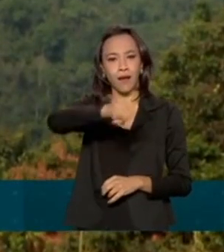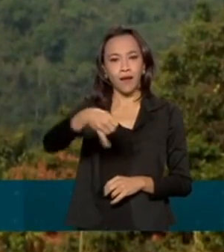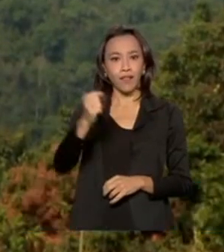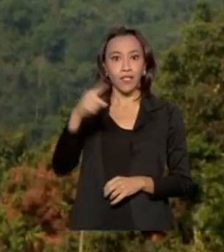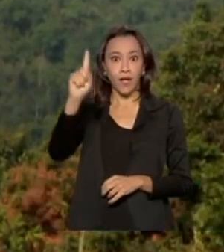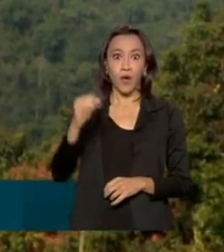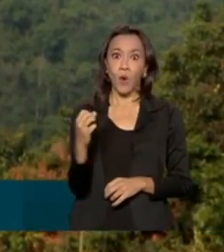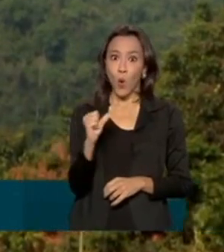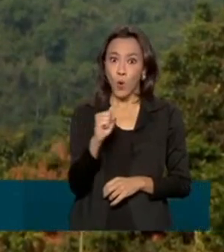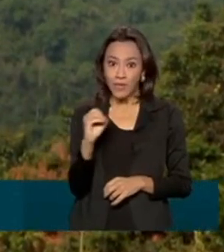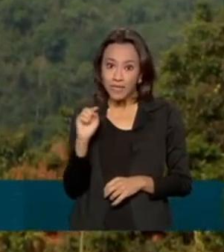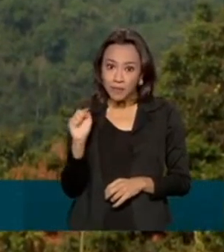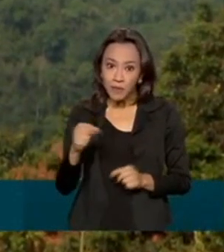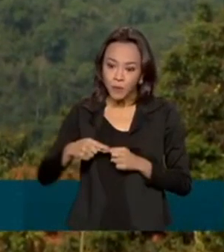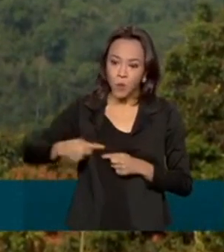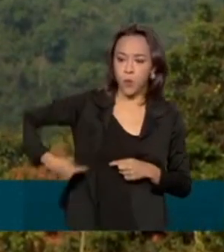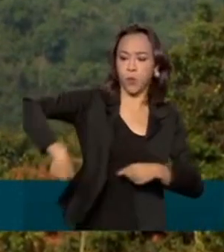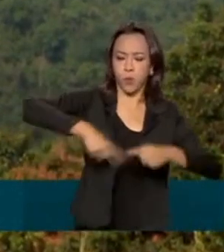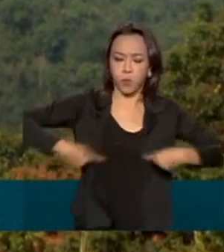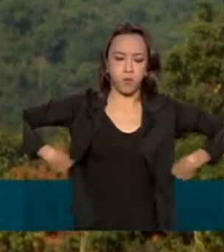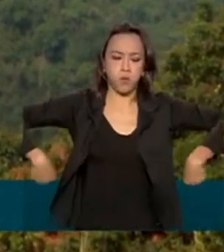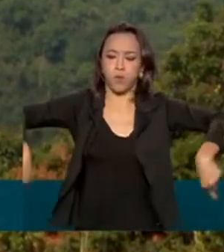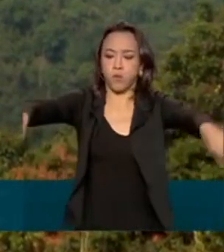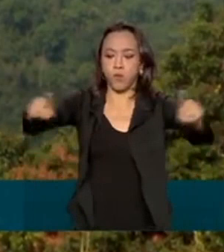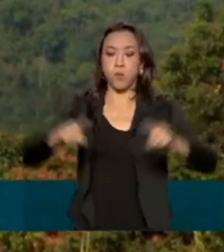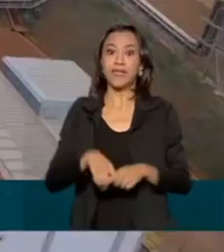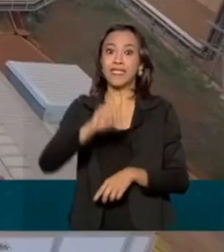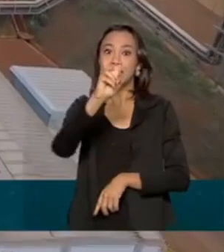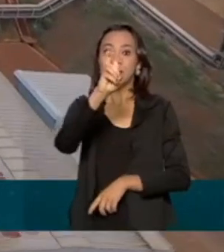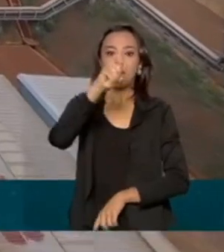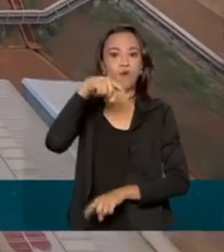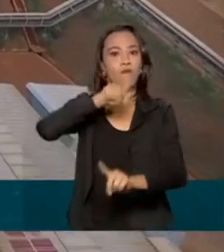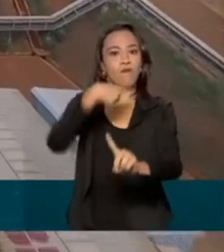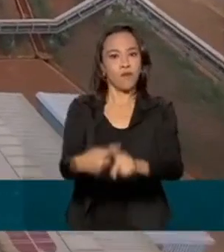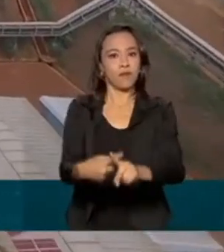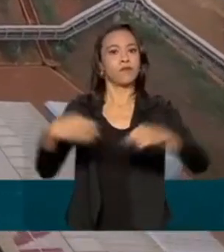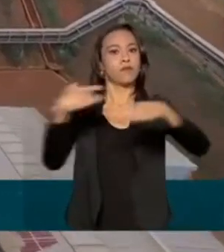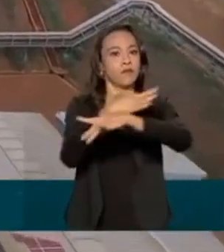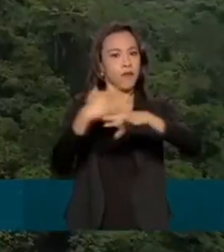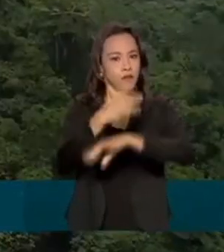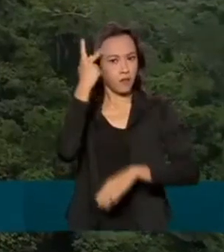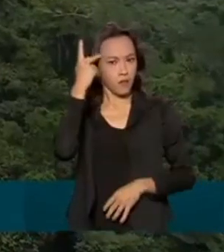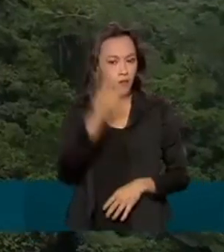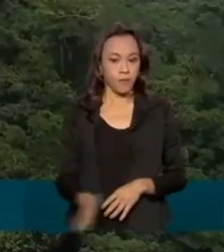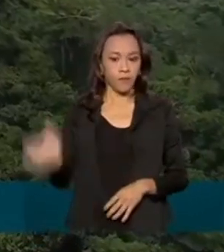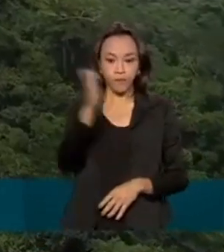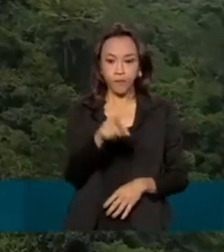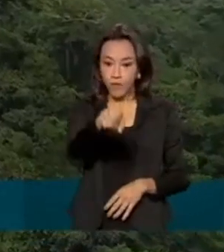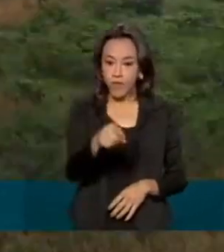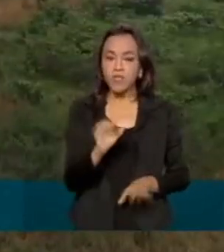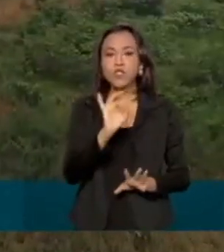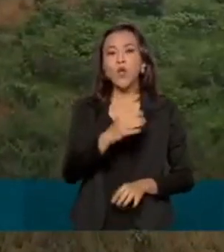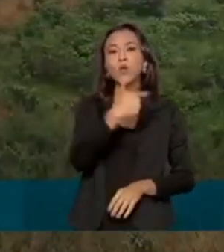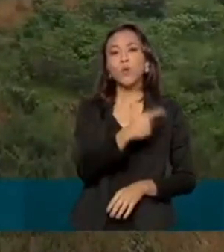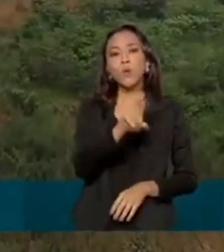hectares, um tamanho maior do que cinco vezes a cidade de São Paulo. Toda a atividade da Vale ocupa menos de 2%